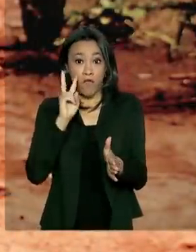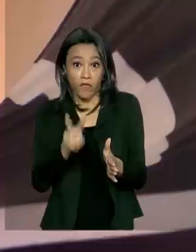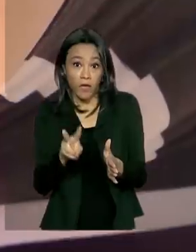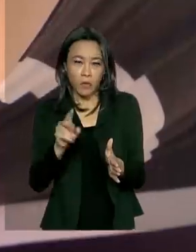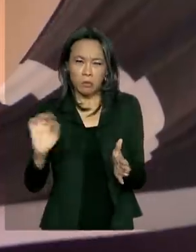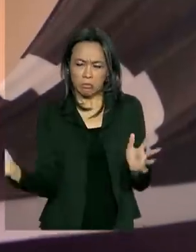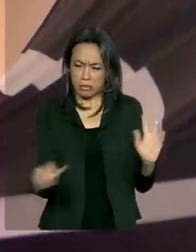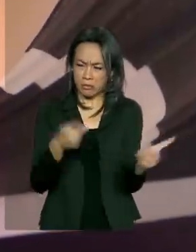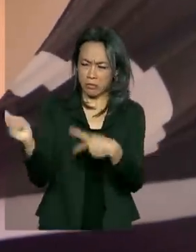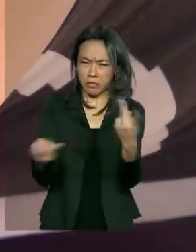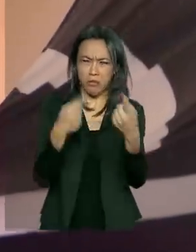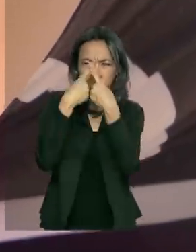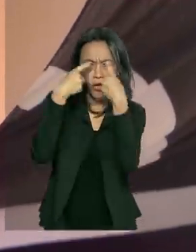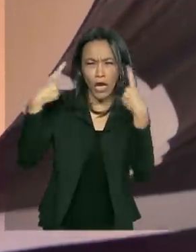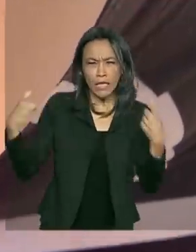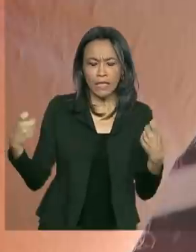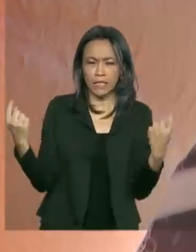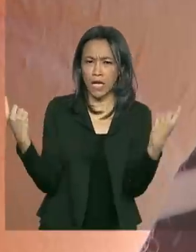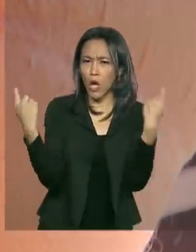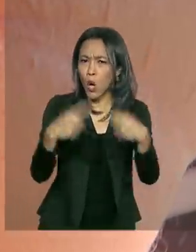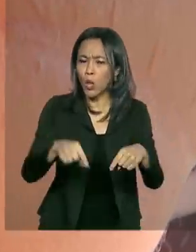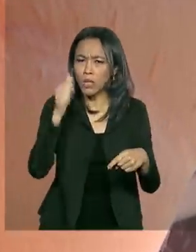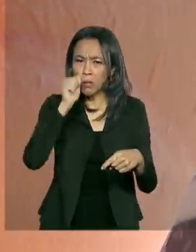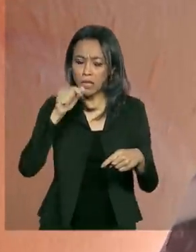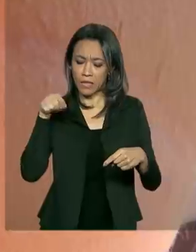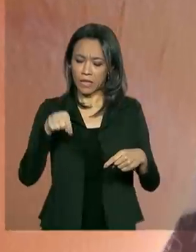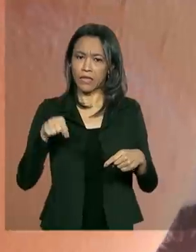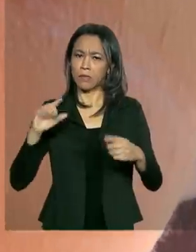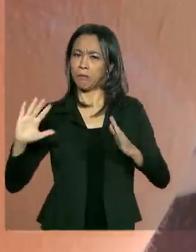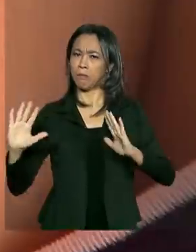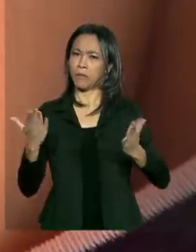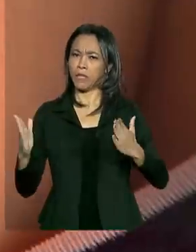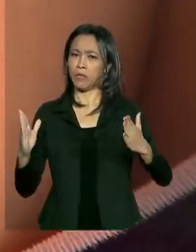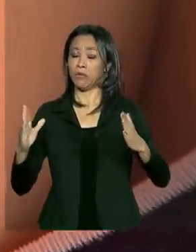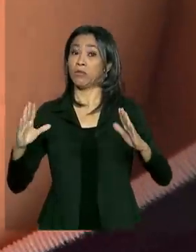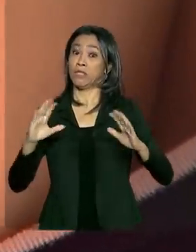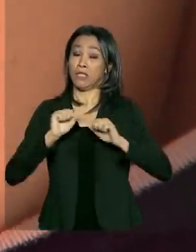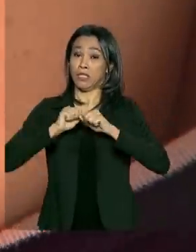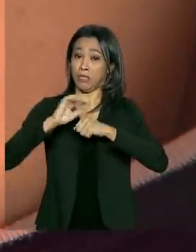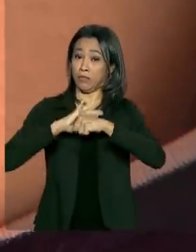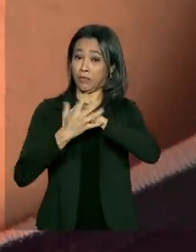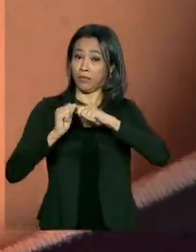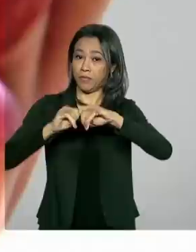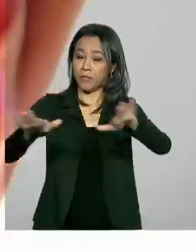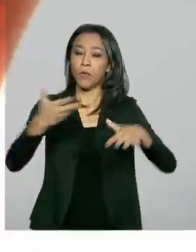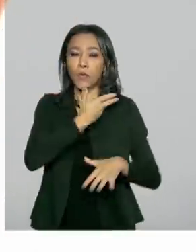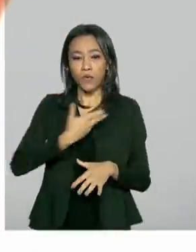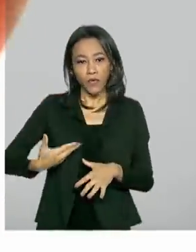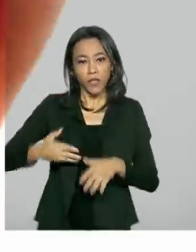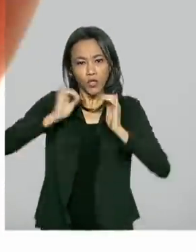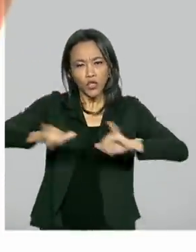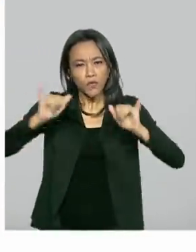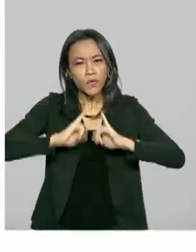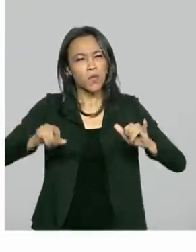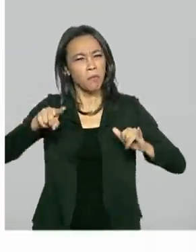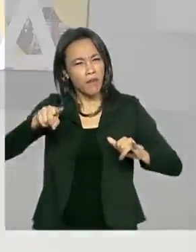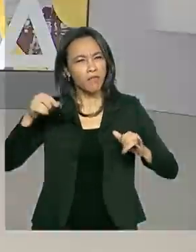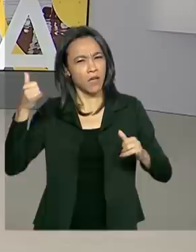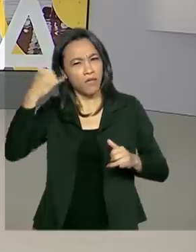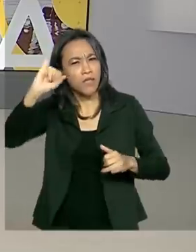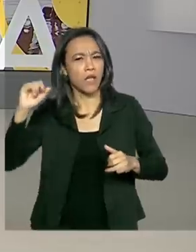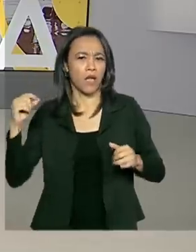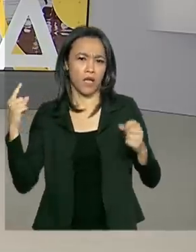de casos de violência contra a mulher nesse momento de pandemia, o governo lança campanha para reforçar o combate a esse tipo de crime.